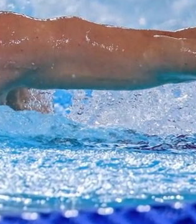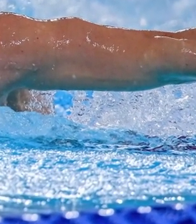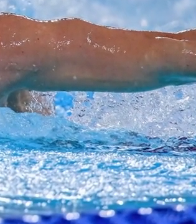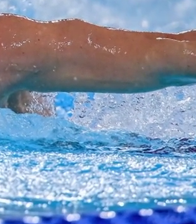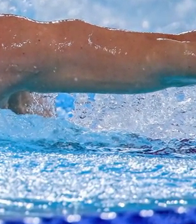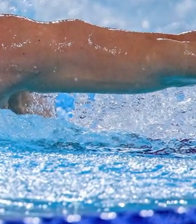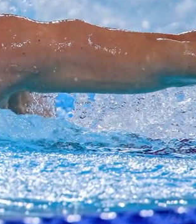Transcrição Legendas Quintena